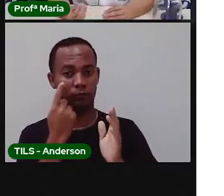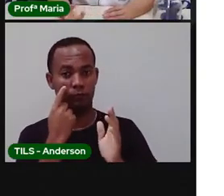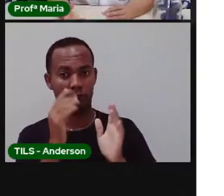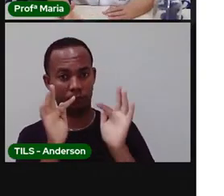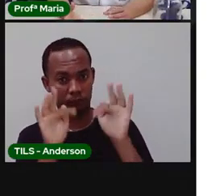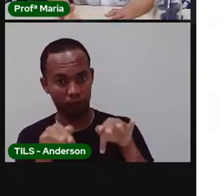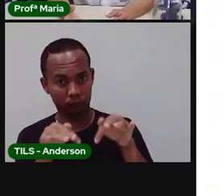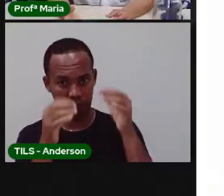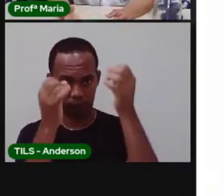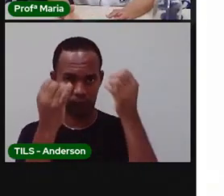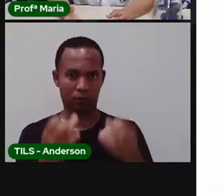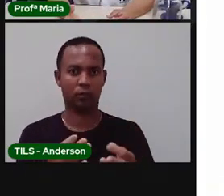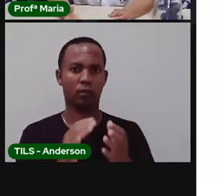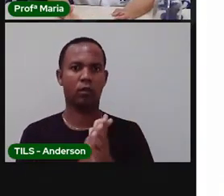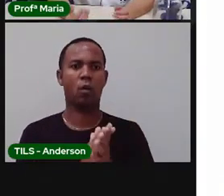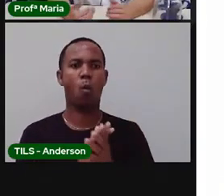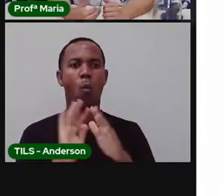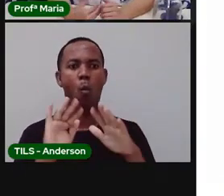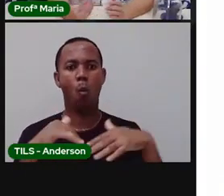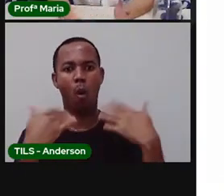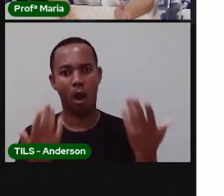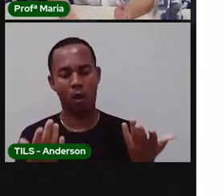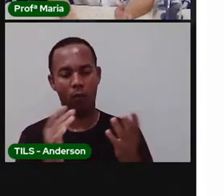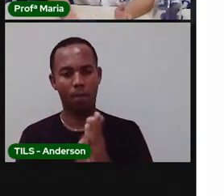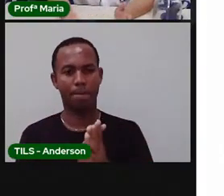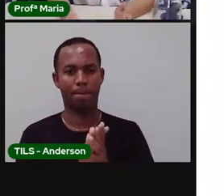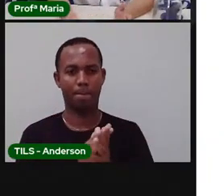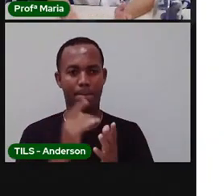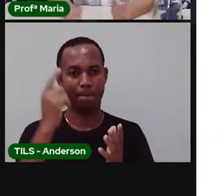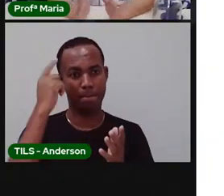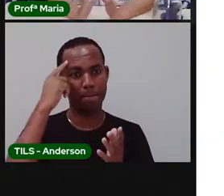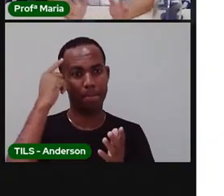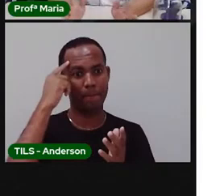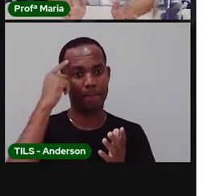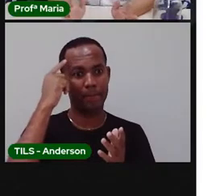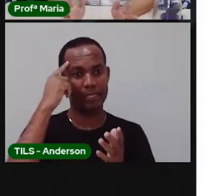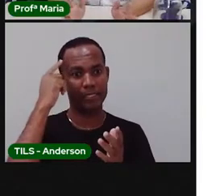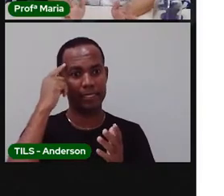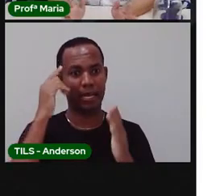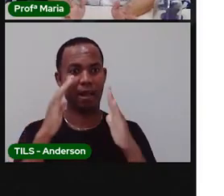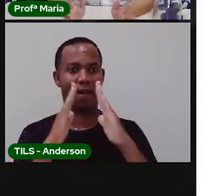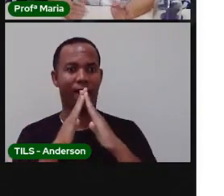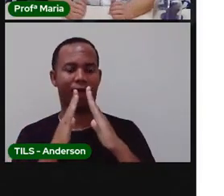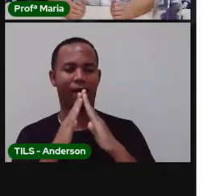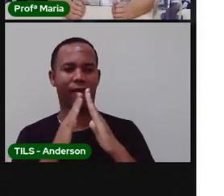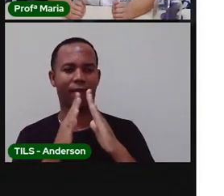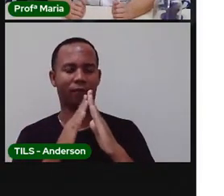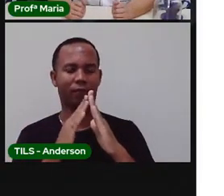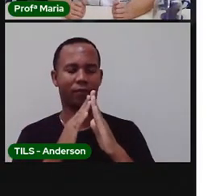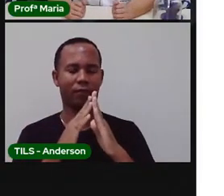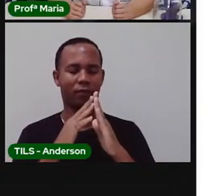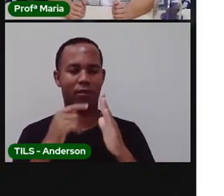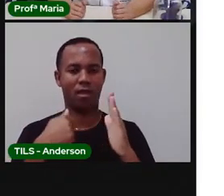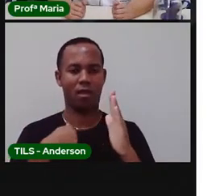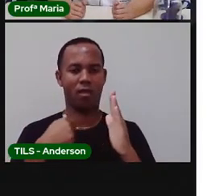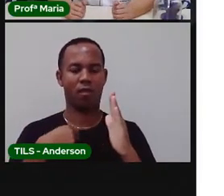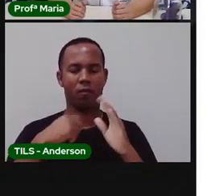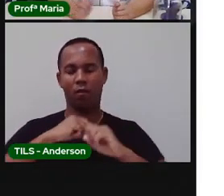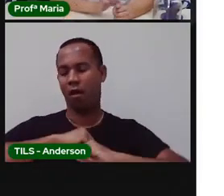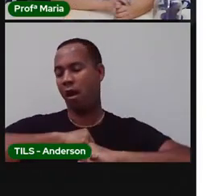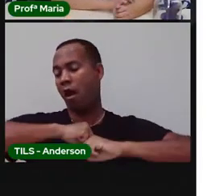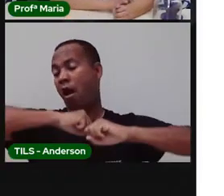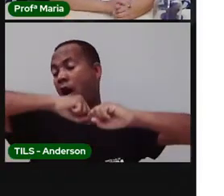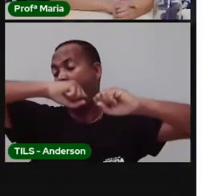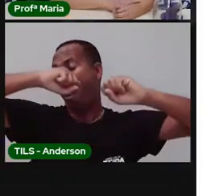independente da função que ela terá. Porque, vamos pensar aí na nossa casa. Acordei. O eu faço? Escovo